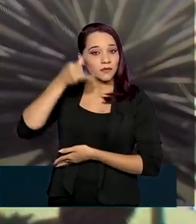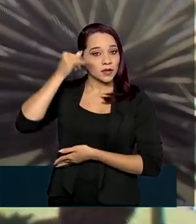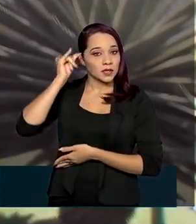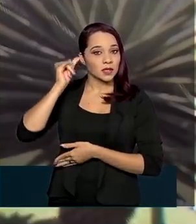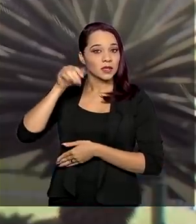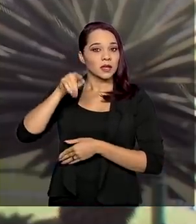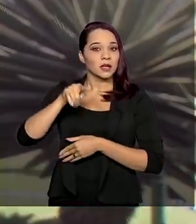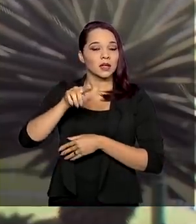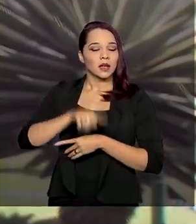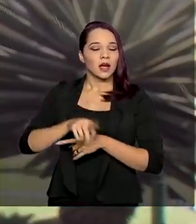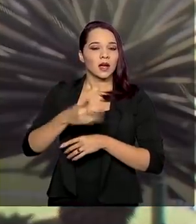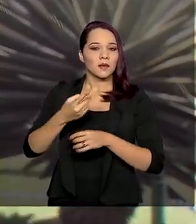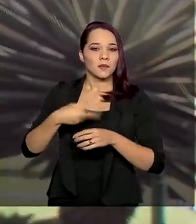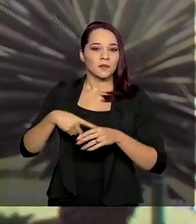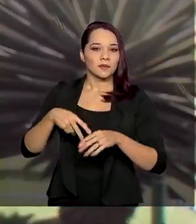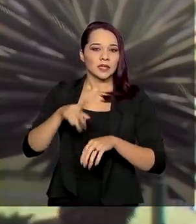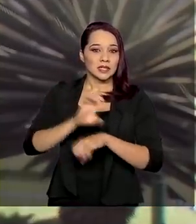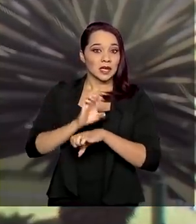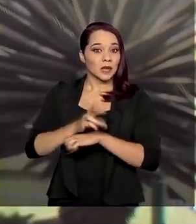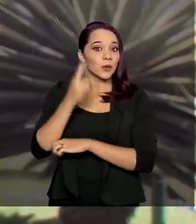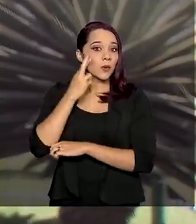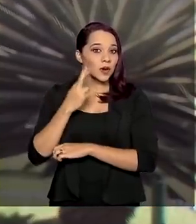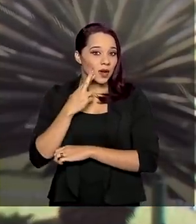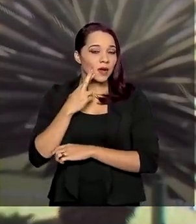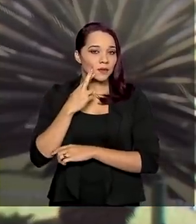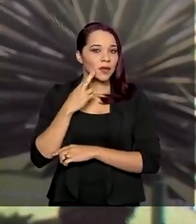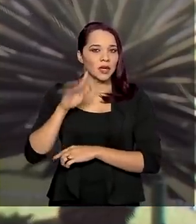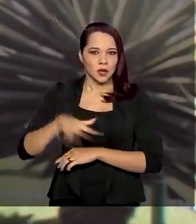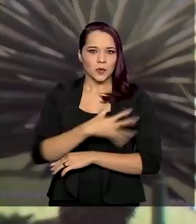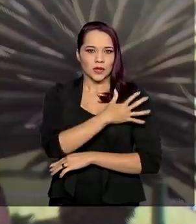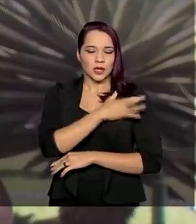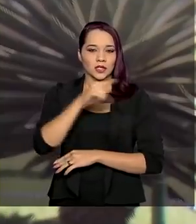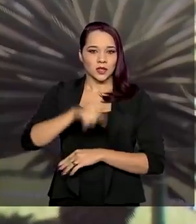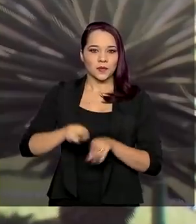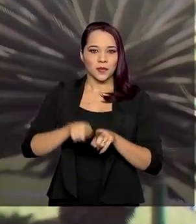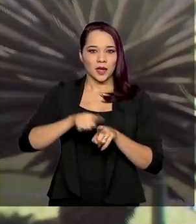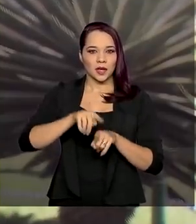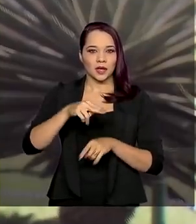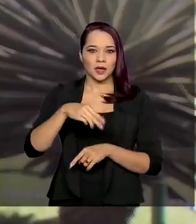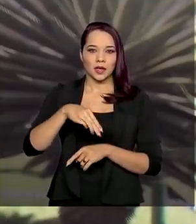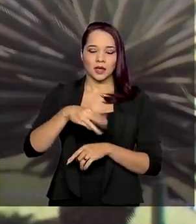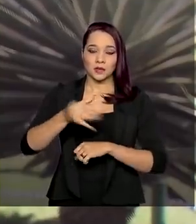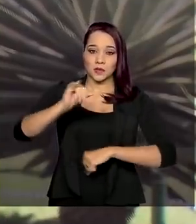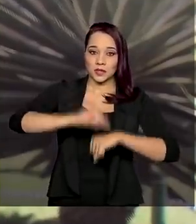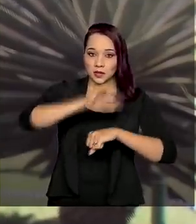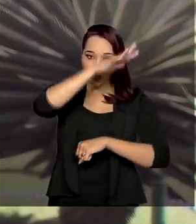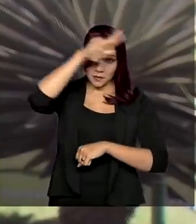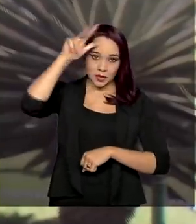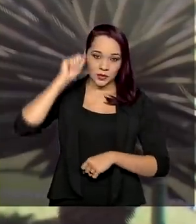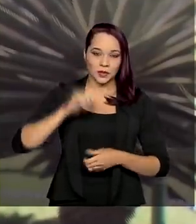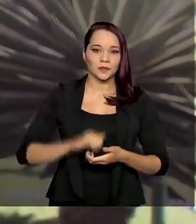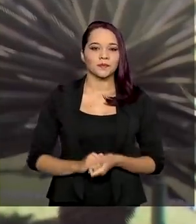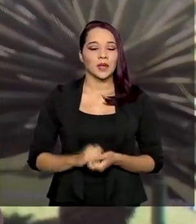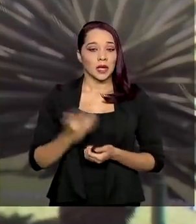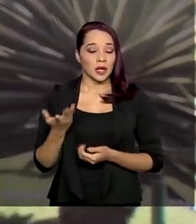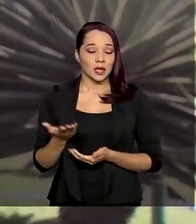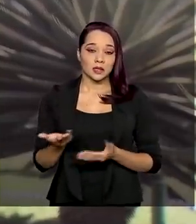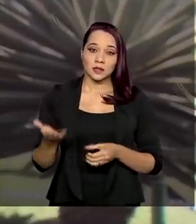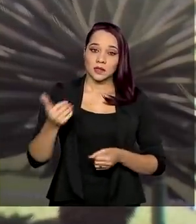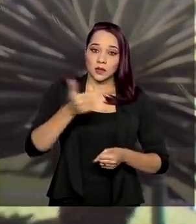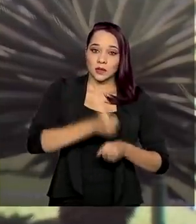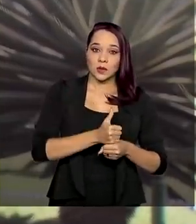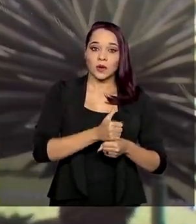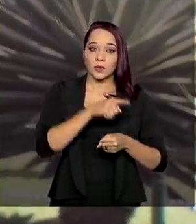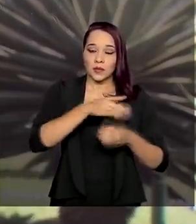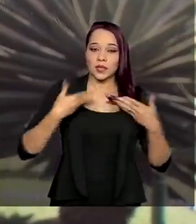Roraima, e comandante da 12ª Região Militar em Manaus. Ele chegou ao Ministério da Saúde em abril deste ano, um